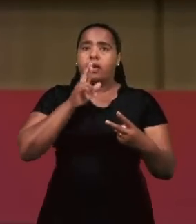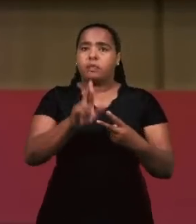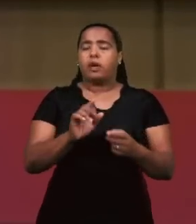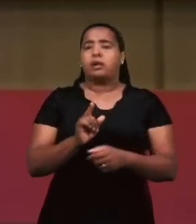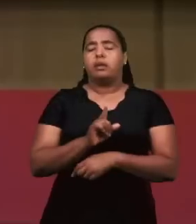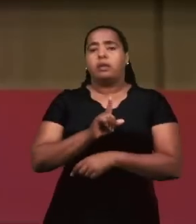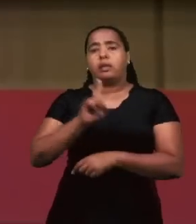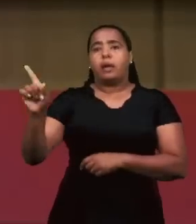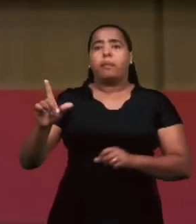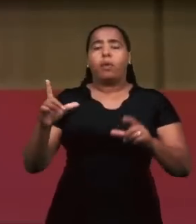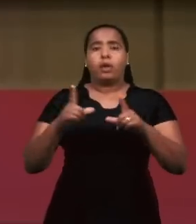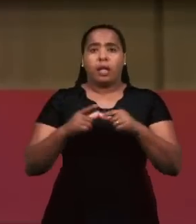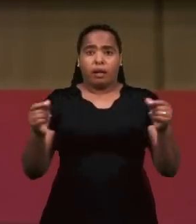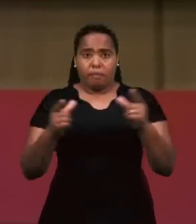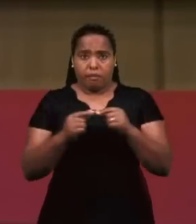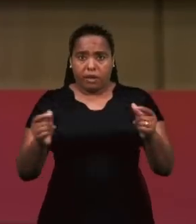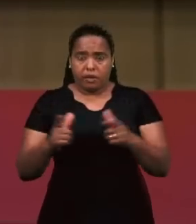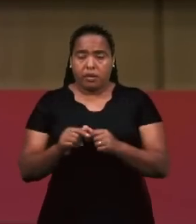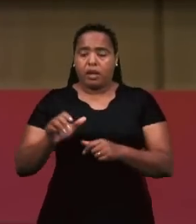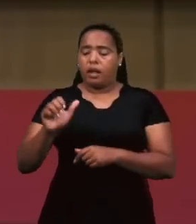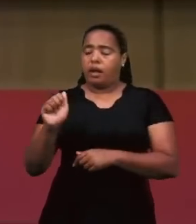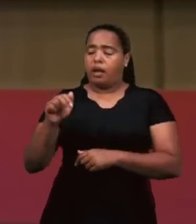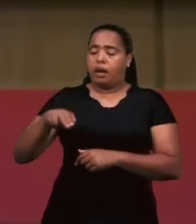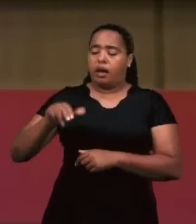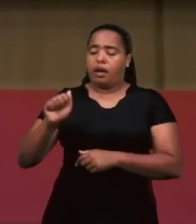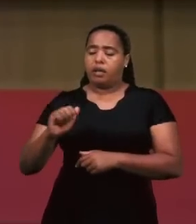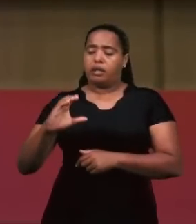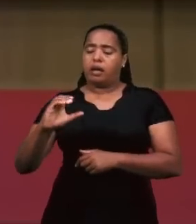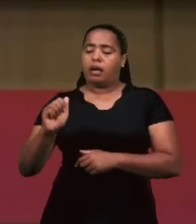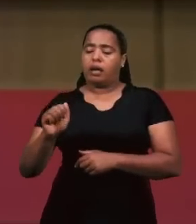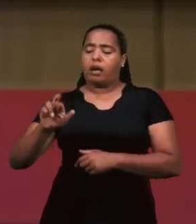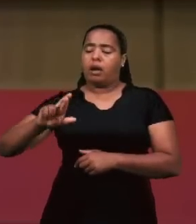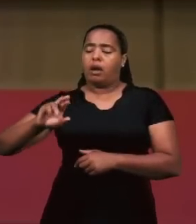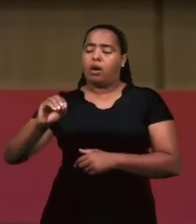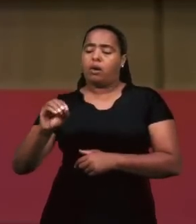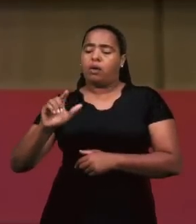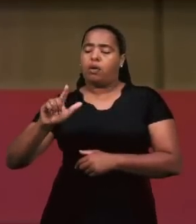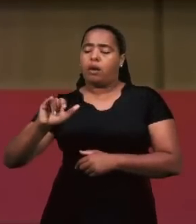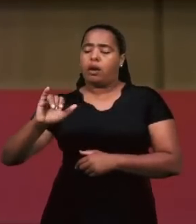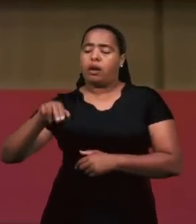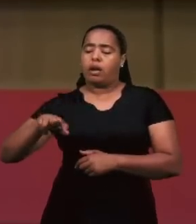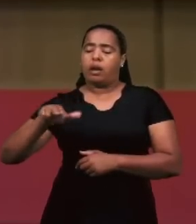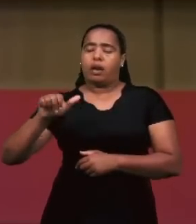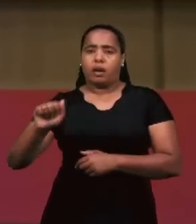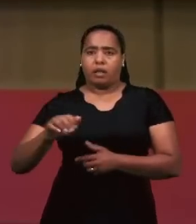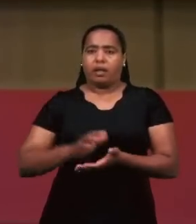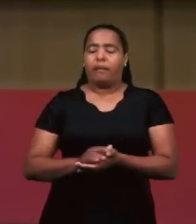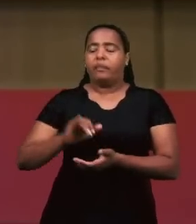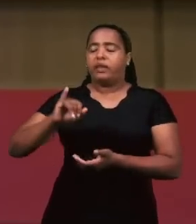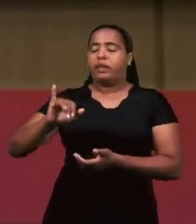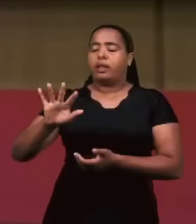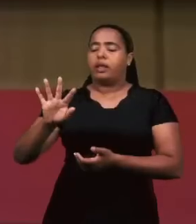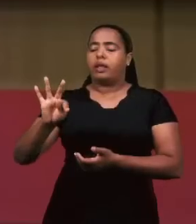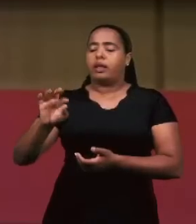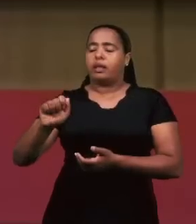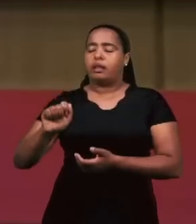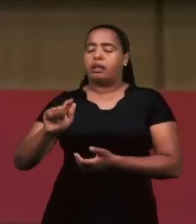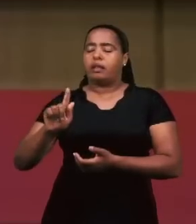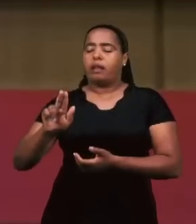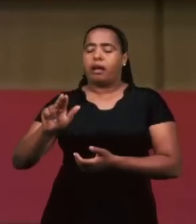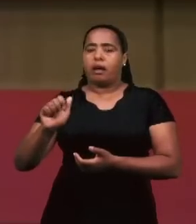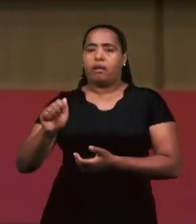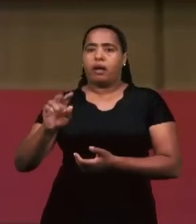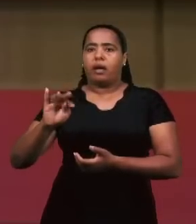Ana Carolina. Ela é do grupo de jovens da igreja QSD1, em Taguatinga. Então, os nossos dois